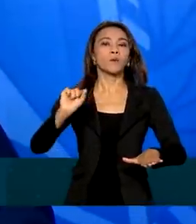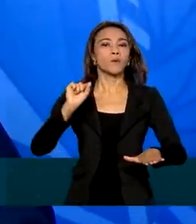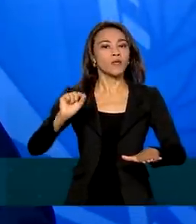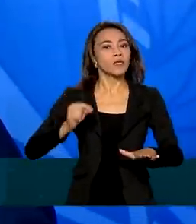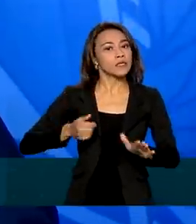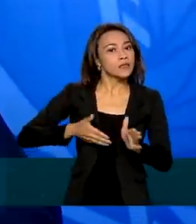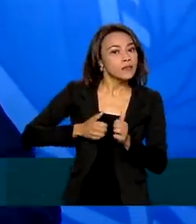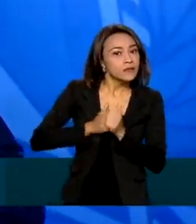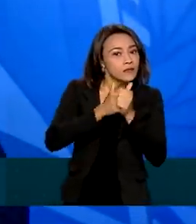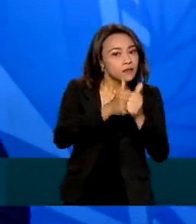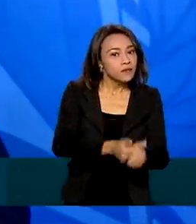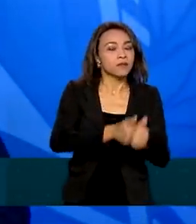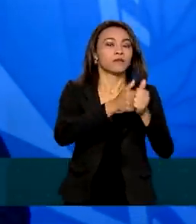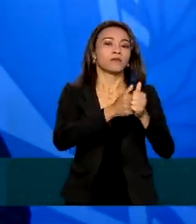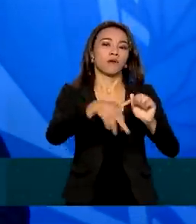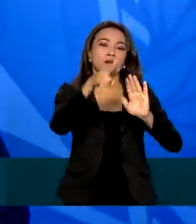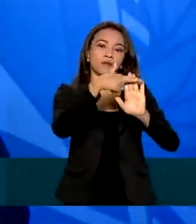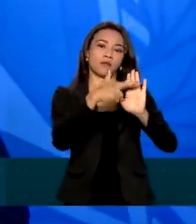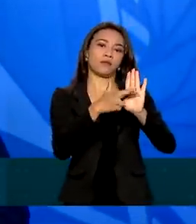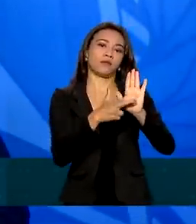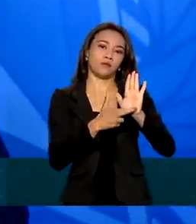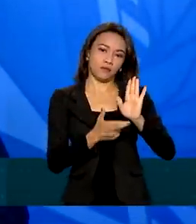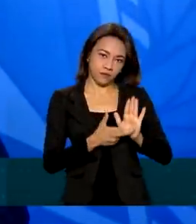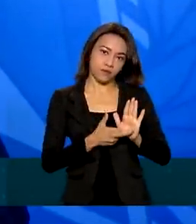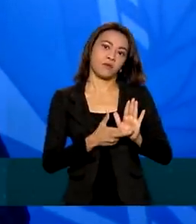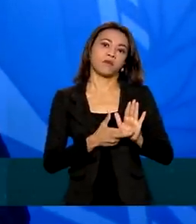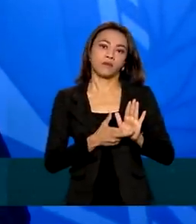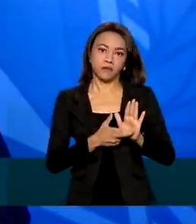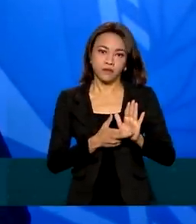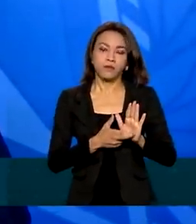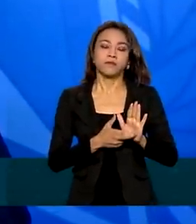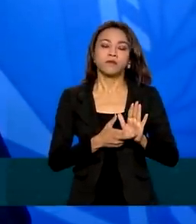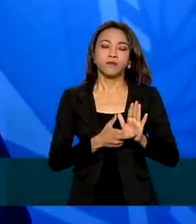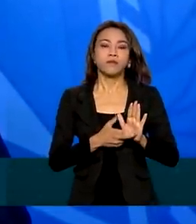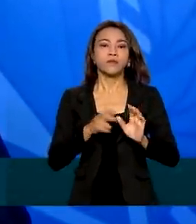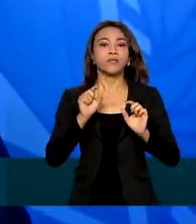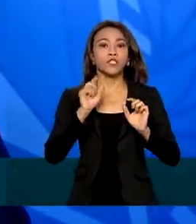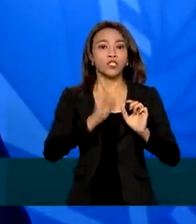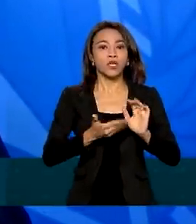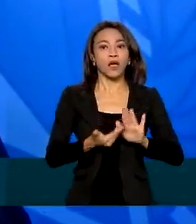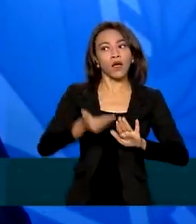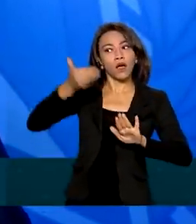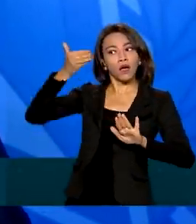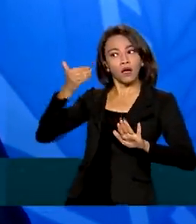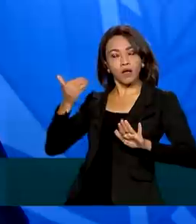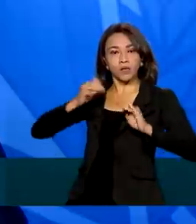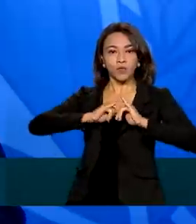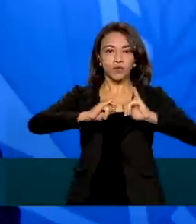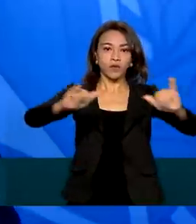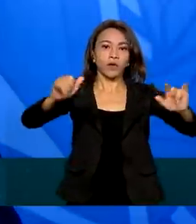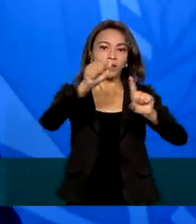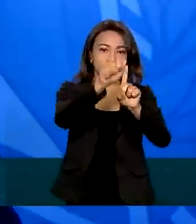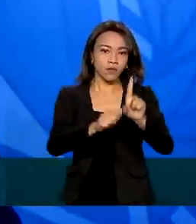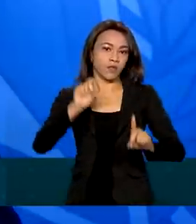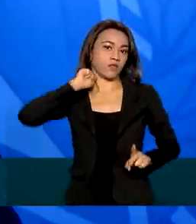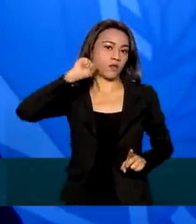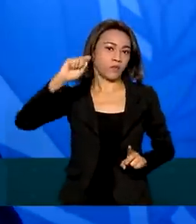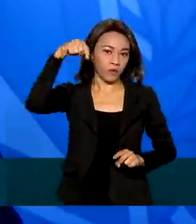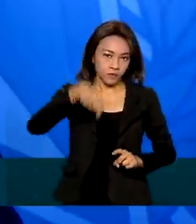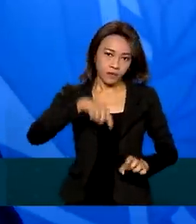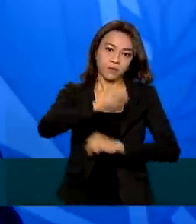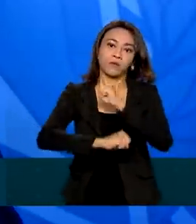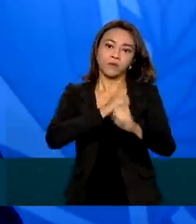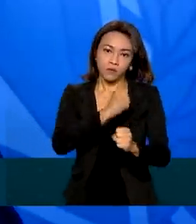o Guia de Vigilância Epidemiológica, publicado desde abril deste ano.